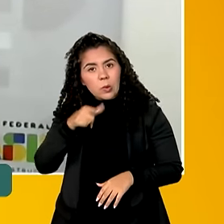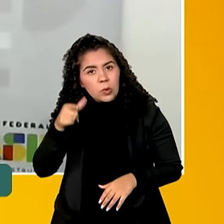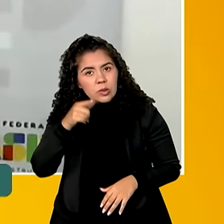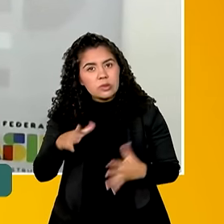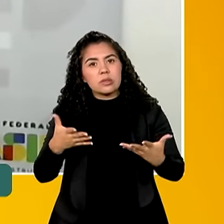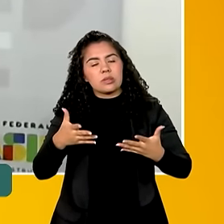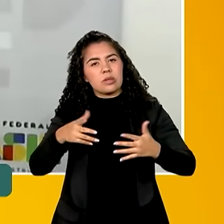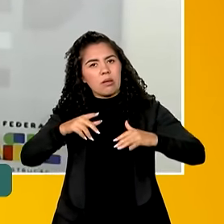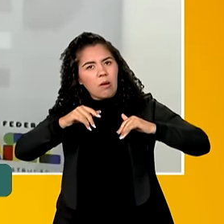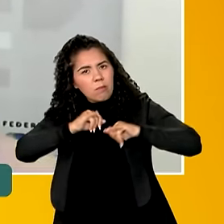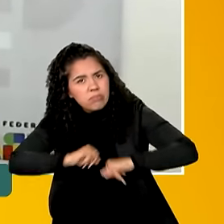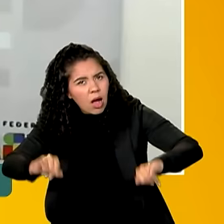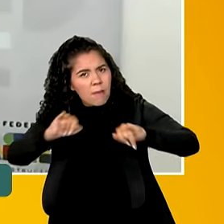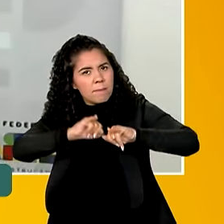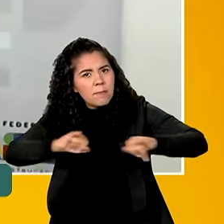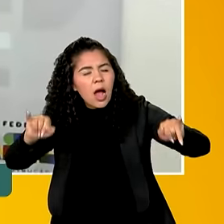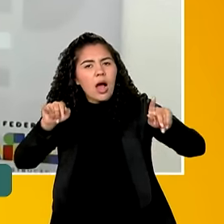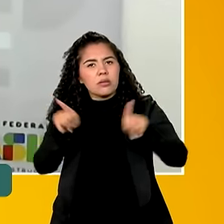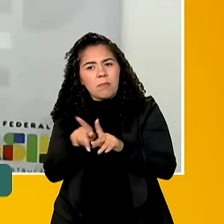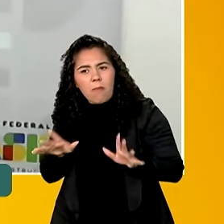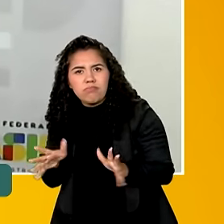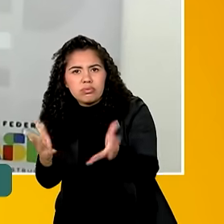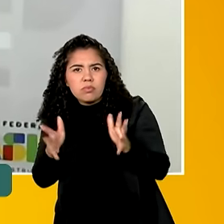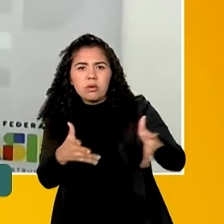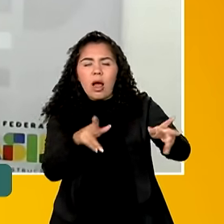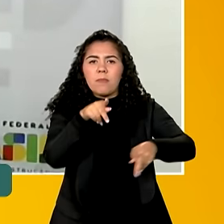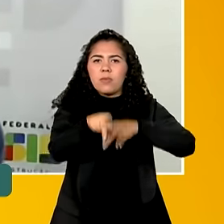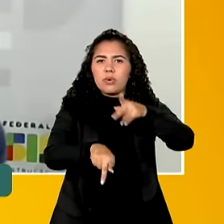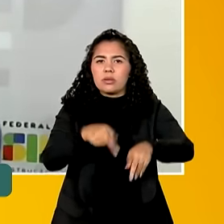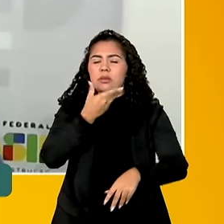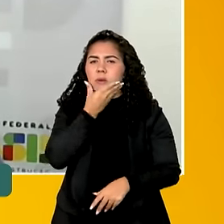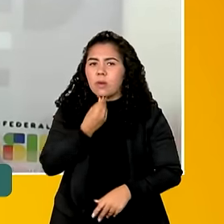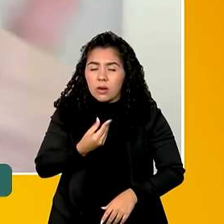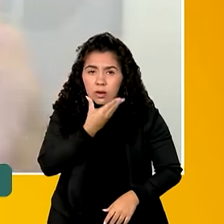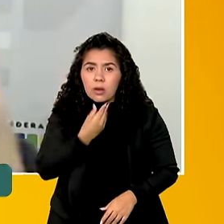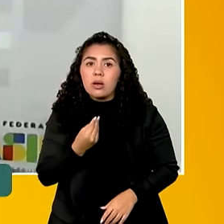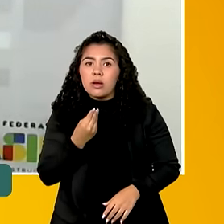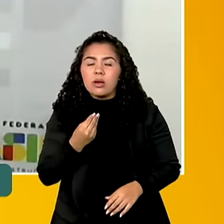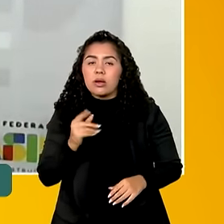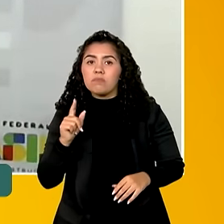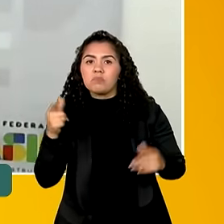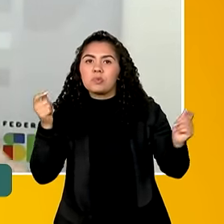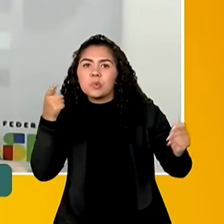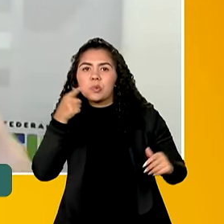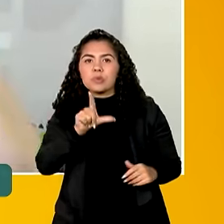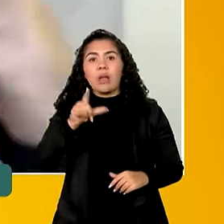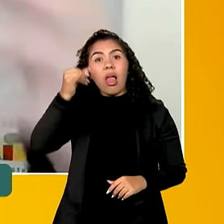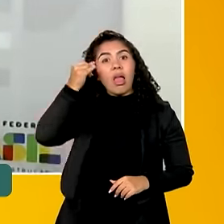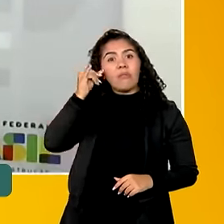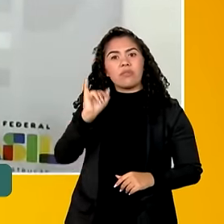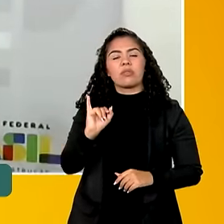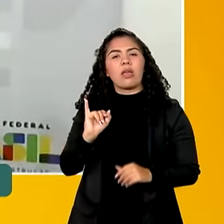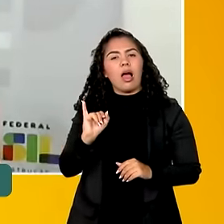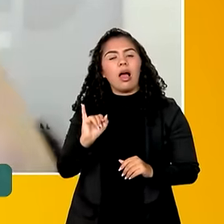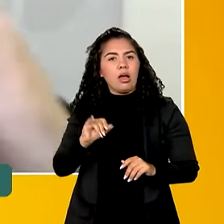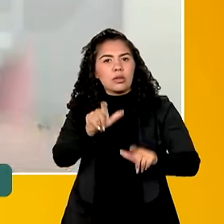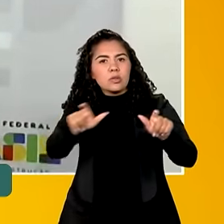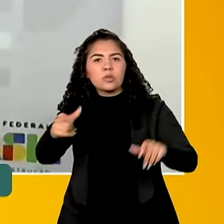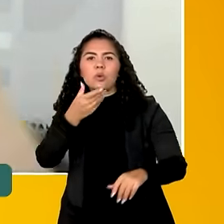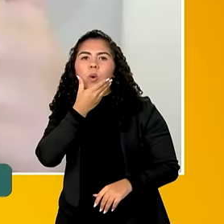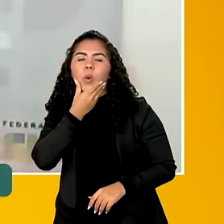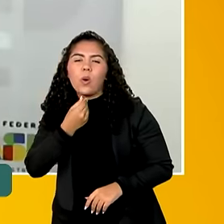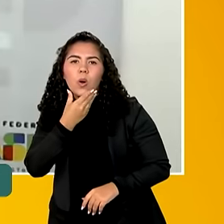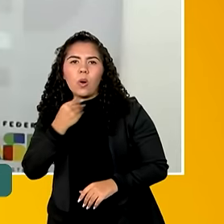buscativa, como mais buscativa da população masculina, a gente pode evitar que esses homens cheguem nos hospitais